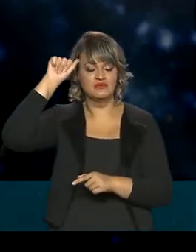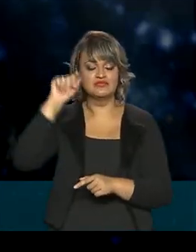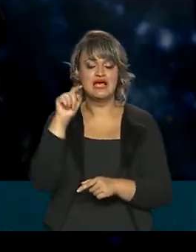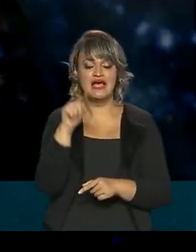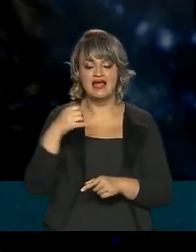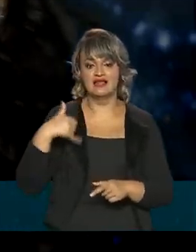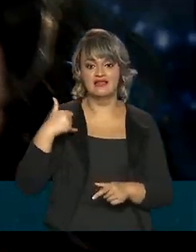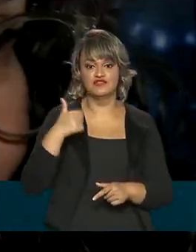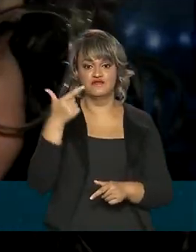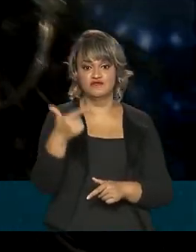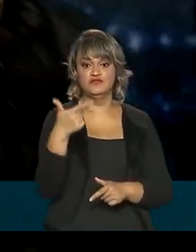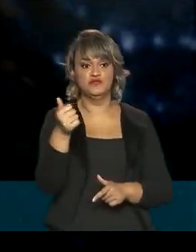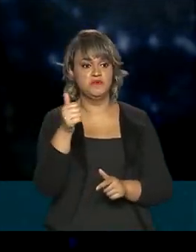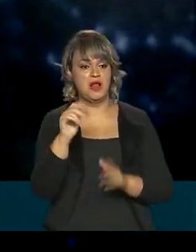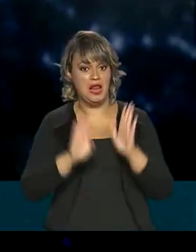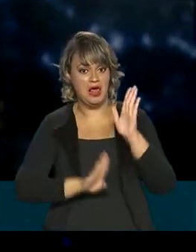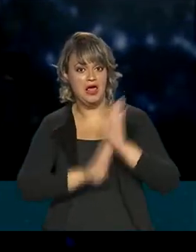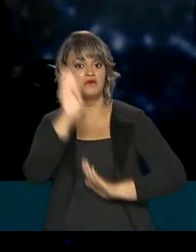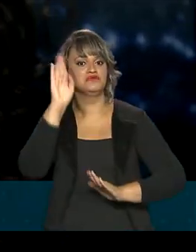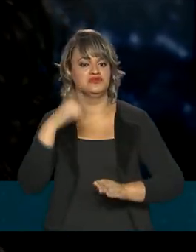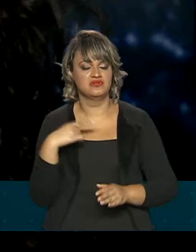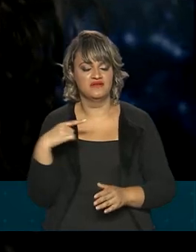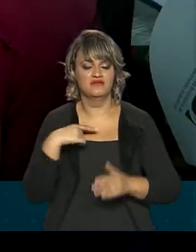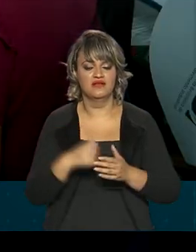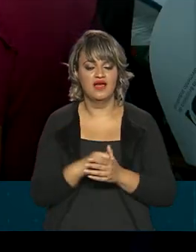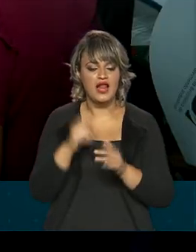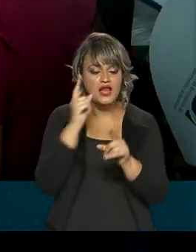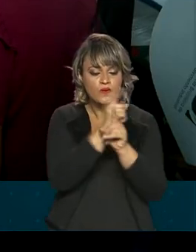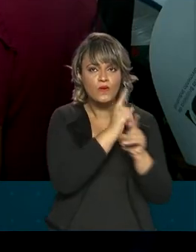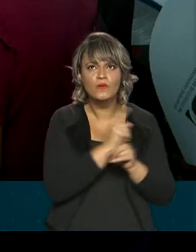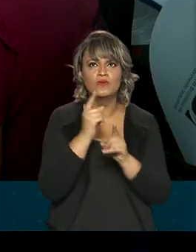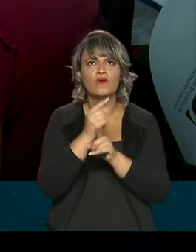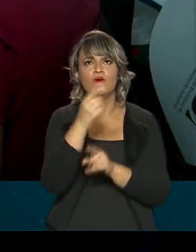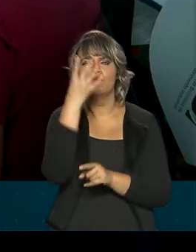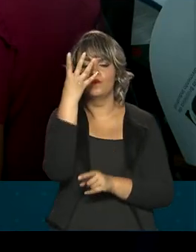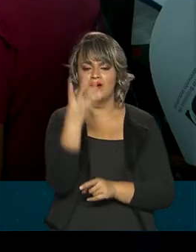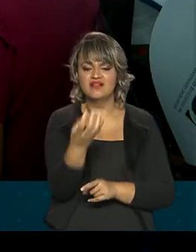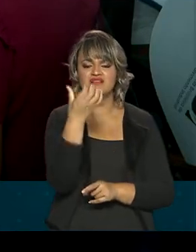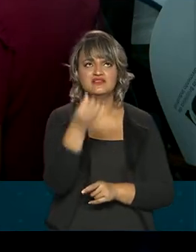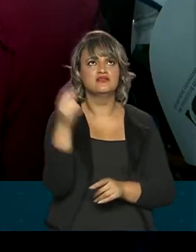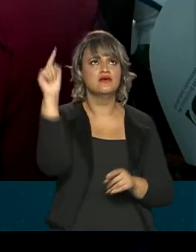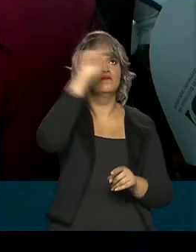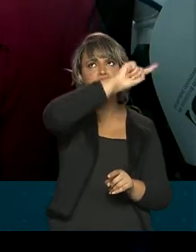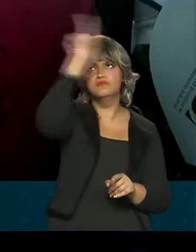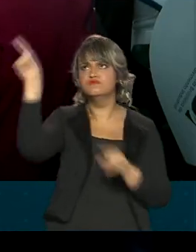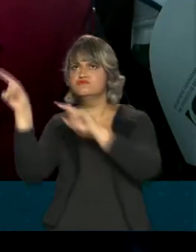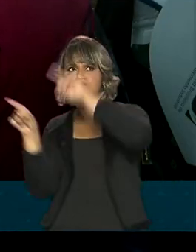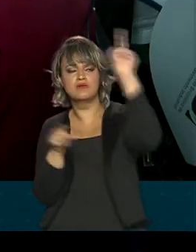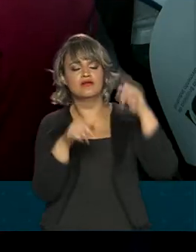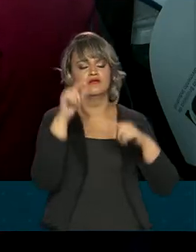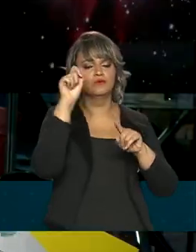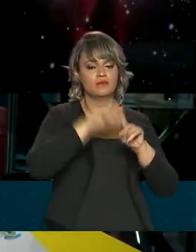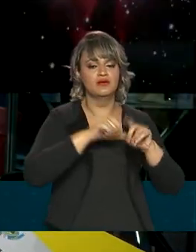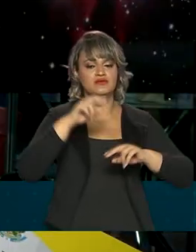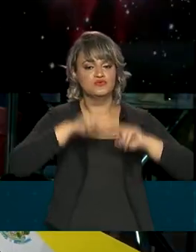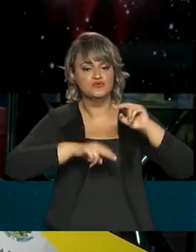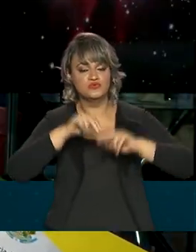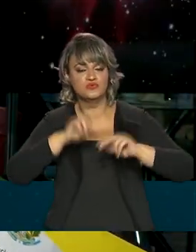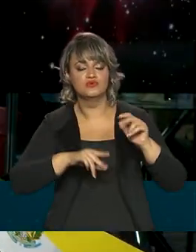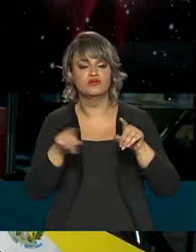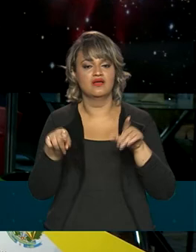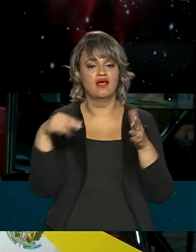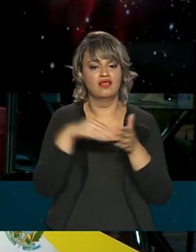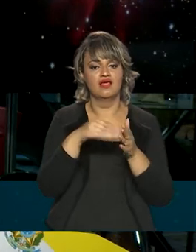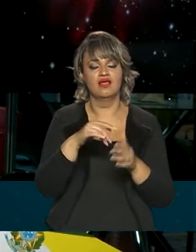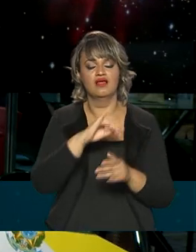anos, é uma das recordistas do projeto. O detectou 46 asteroides entre junho e novembro. É uma grande